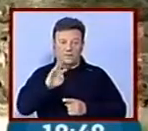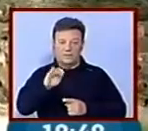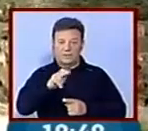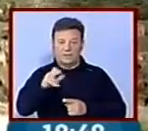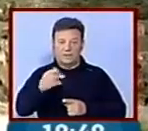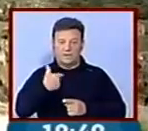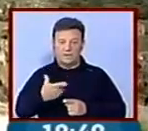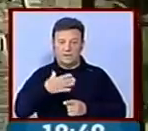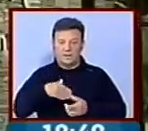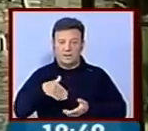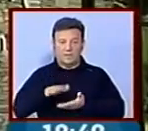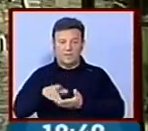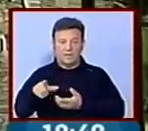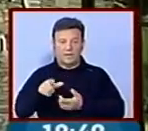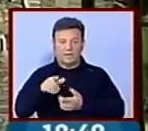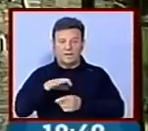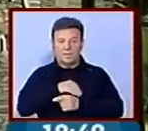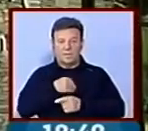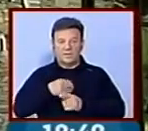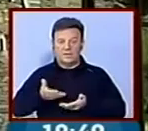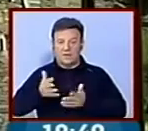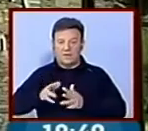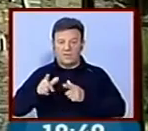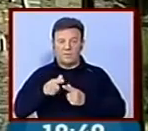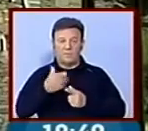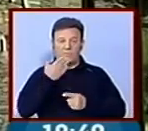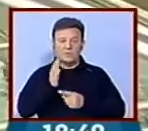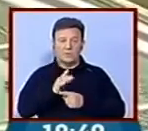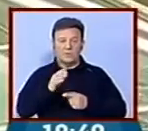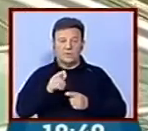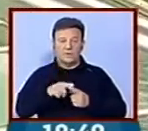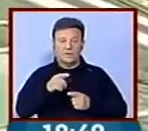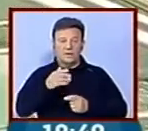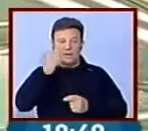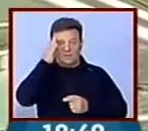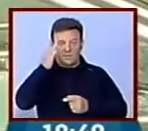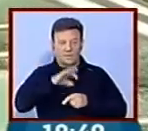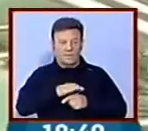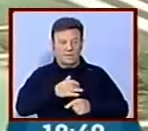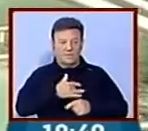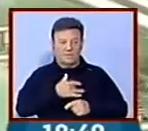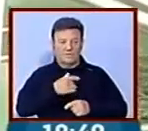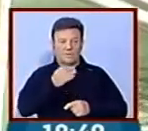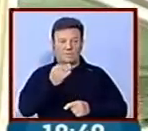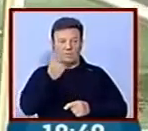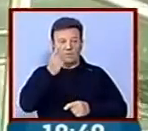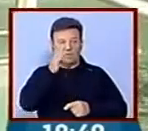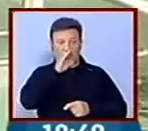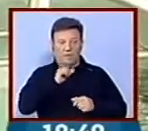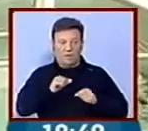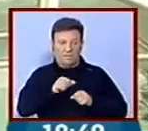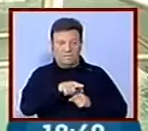na área de Medicina de Recuperação, por exemplo, na restauração das capacidades cardíacas de um doente que sofreu um infarto.